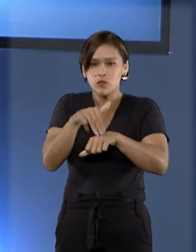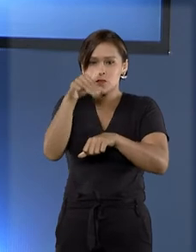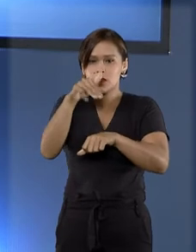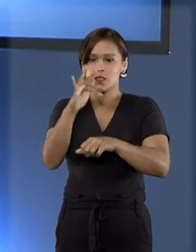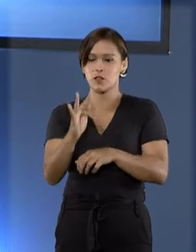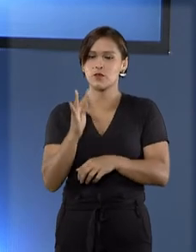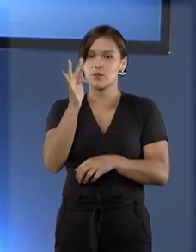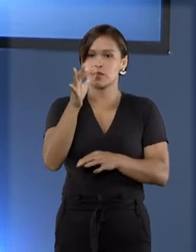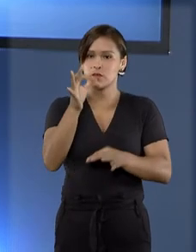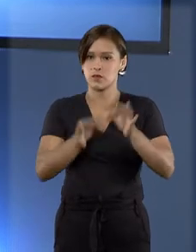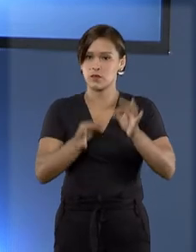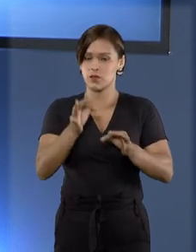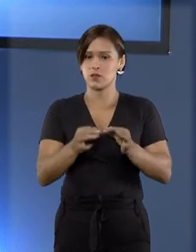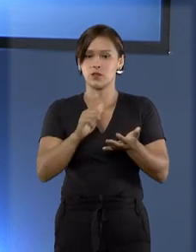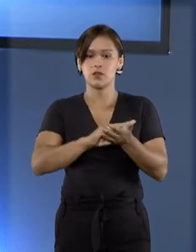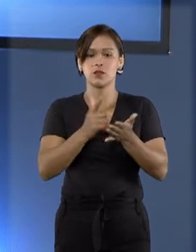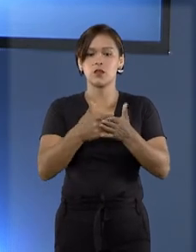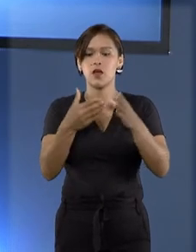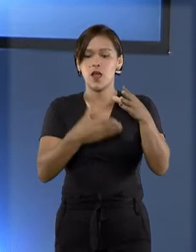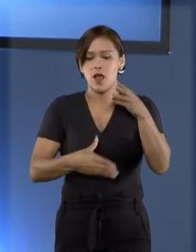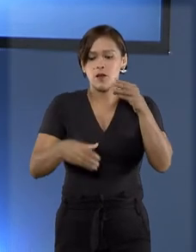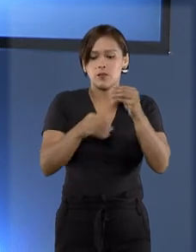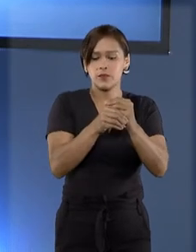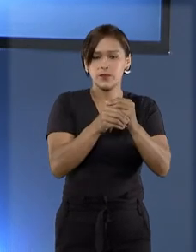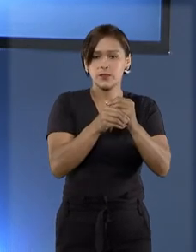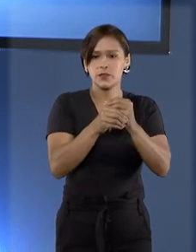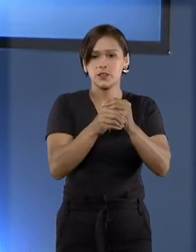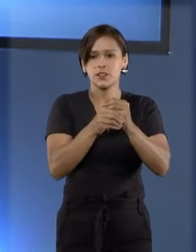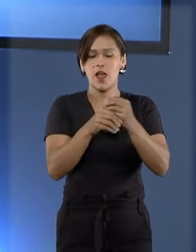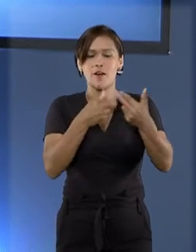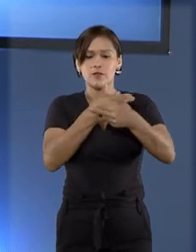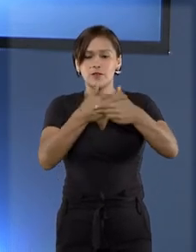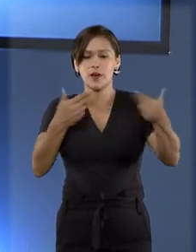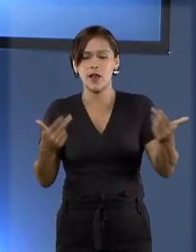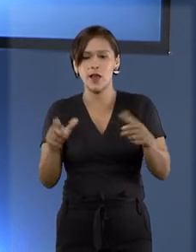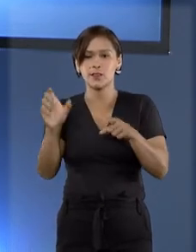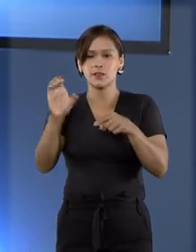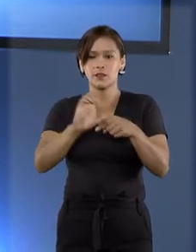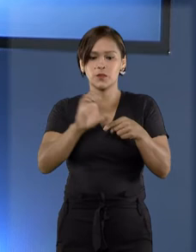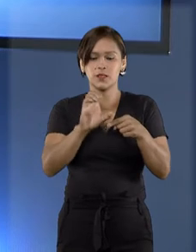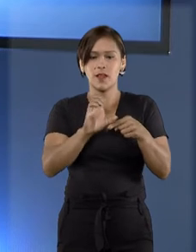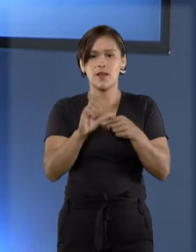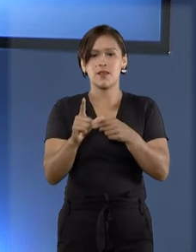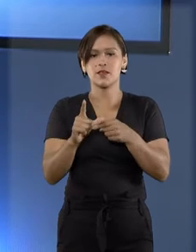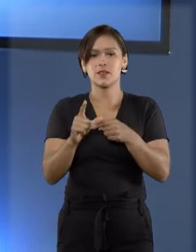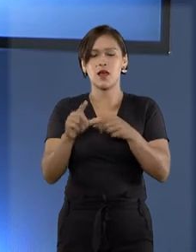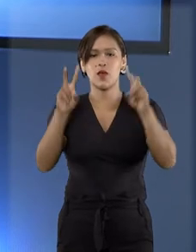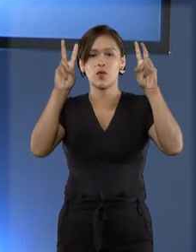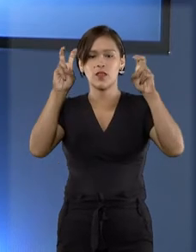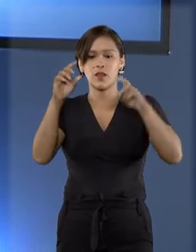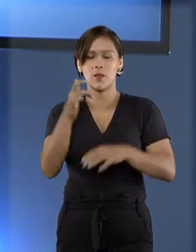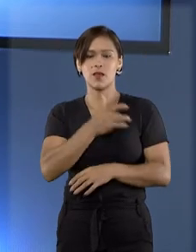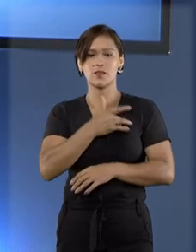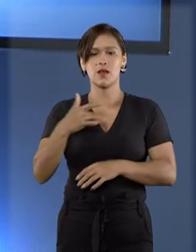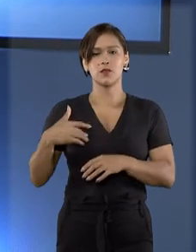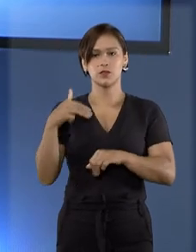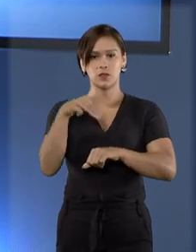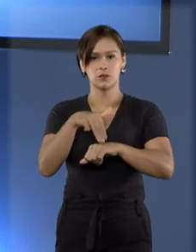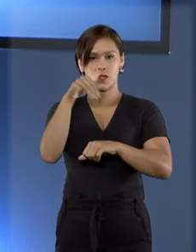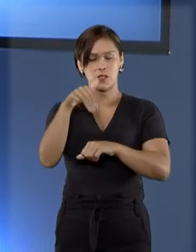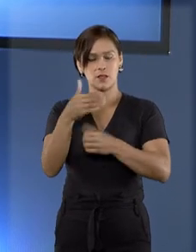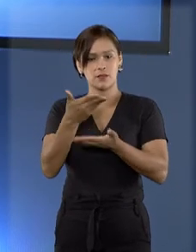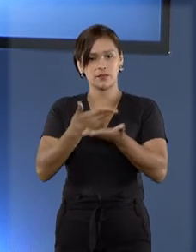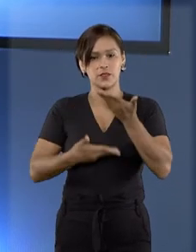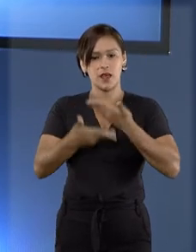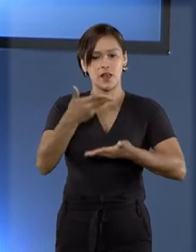justiça. A obra reúne a discussão de diversos especialistas sobre temas como a saúde do magistrado,